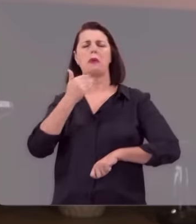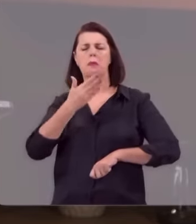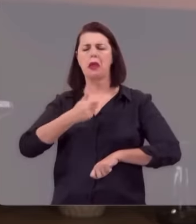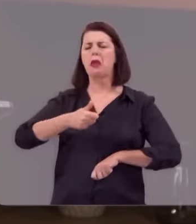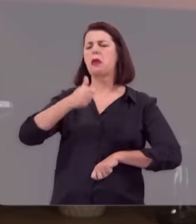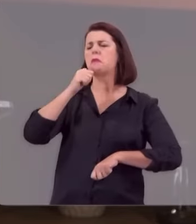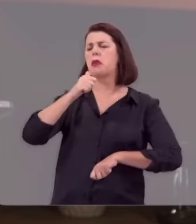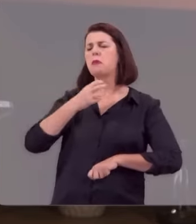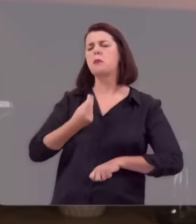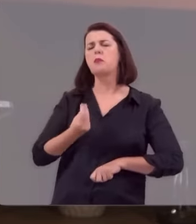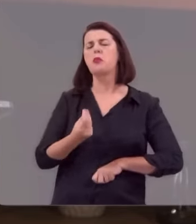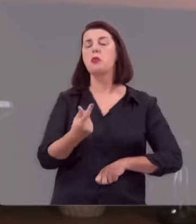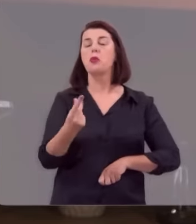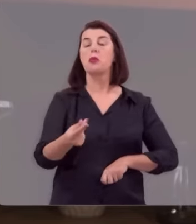anos.